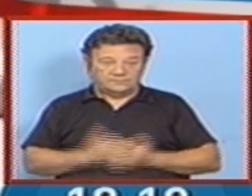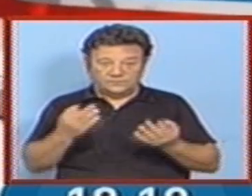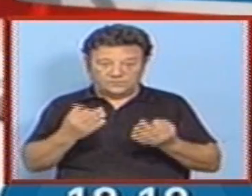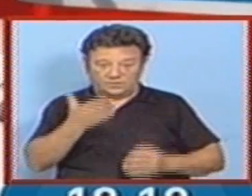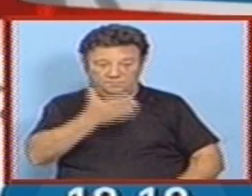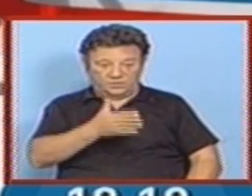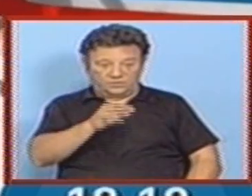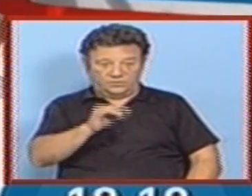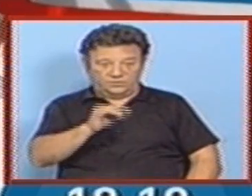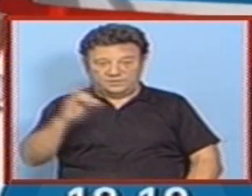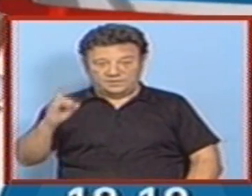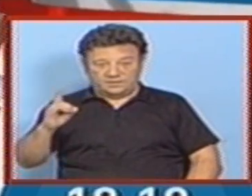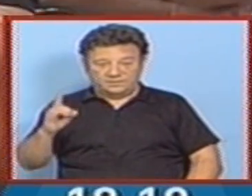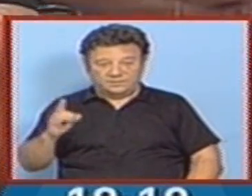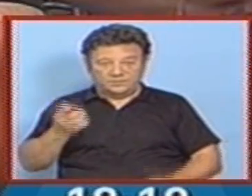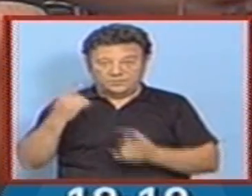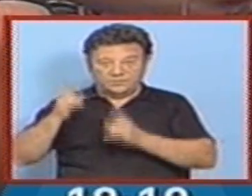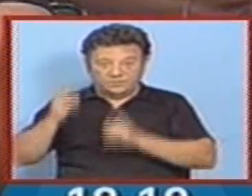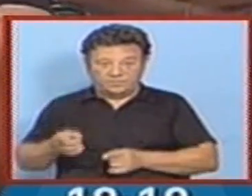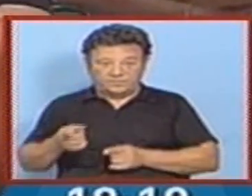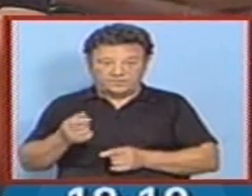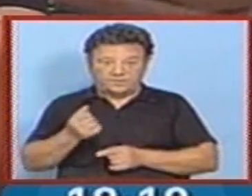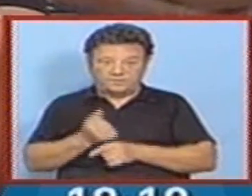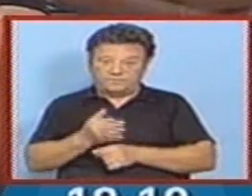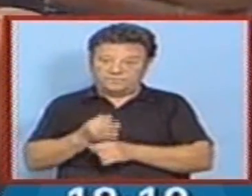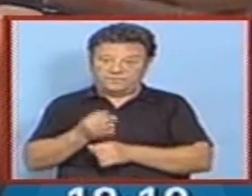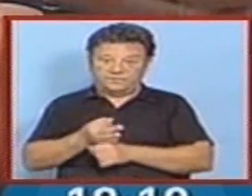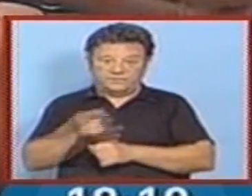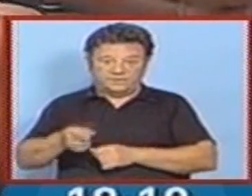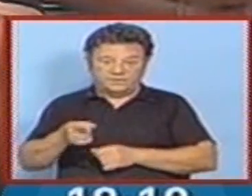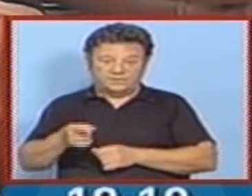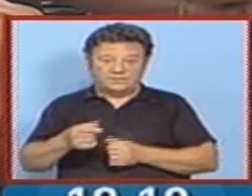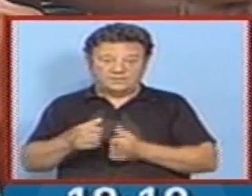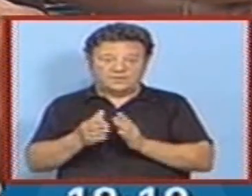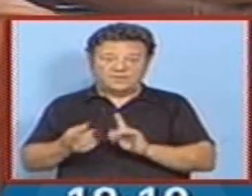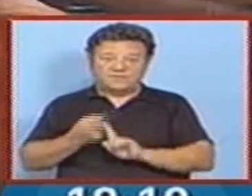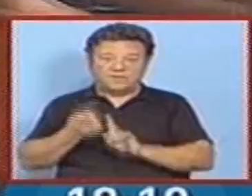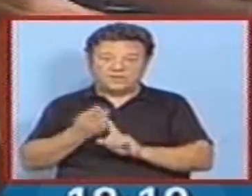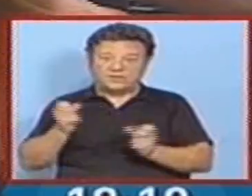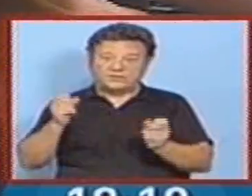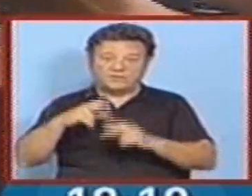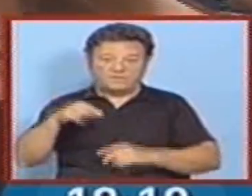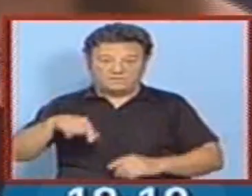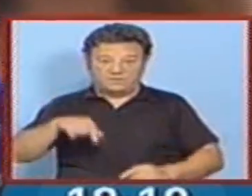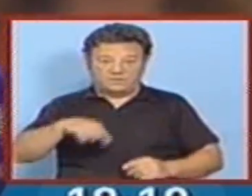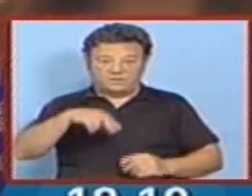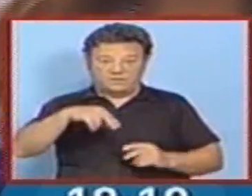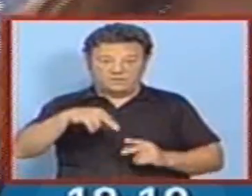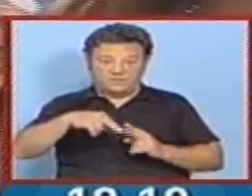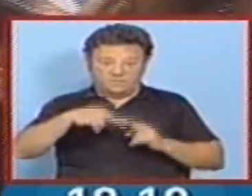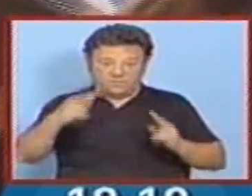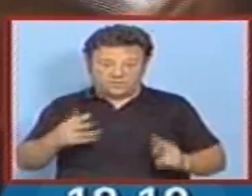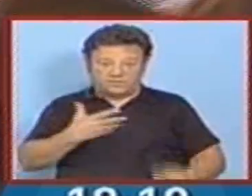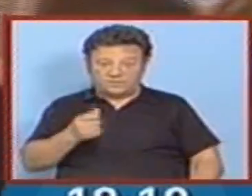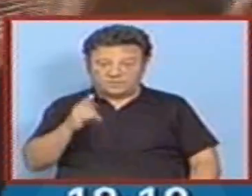Foi em 1826 que começaram a ser celebradas as Feiras Novas aqui em